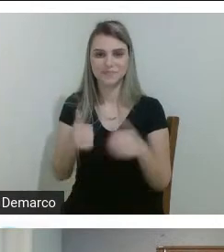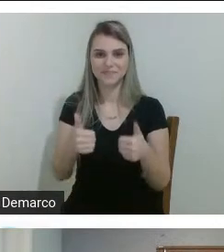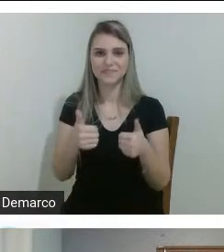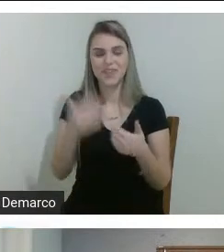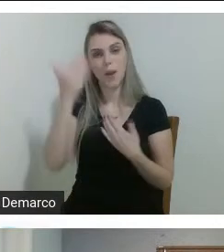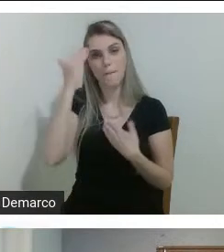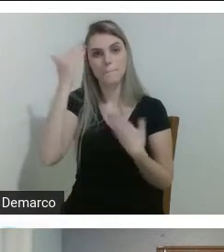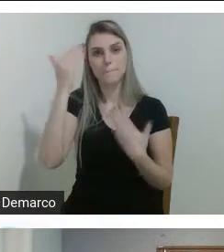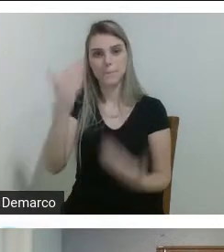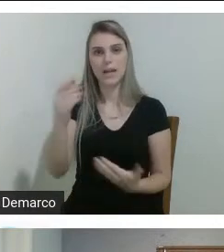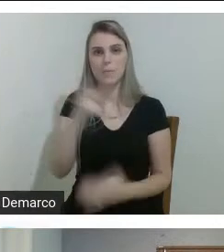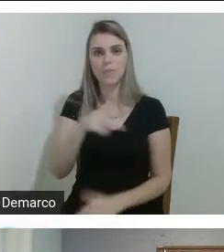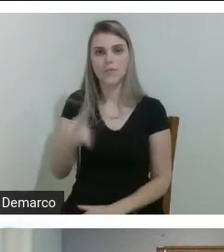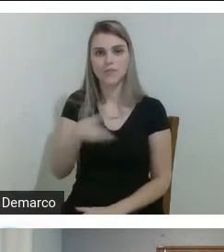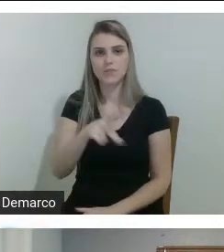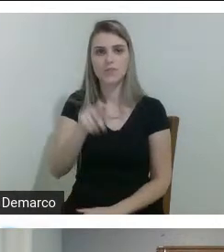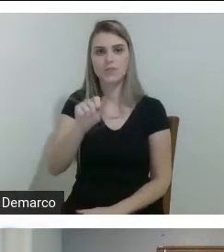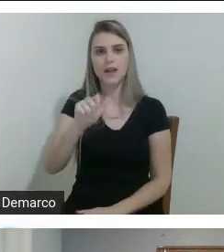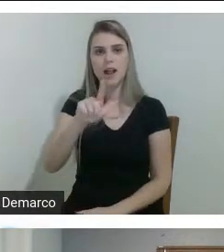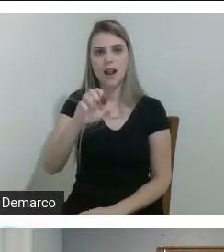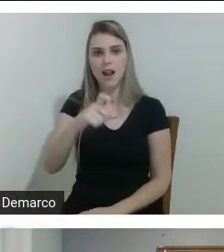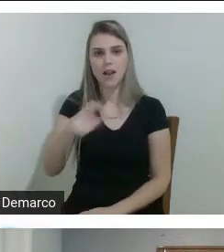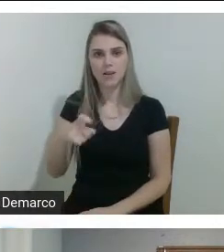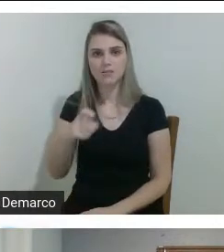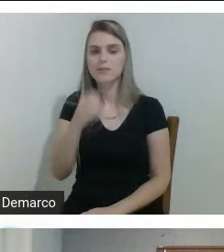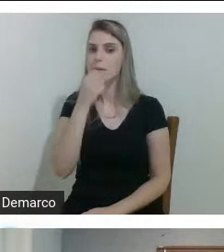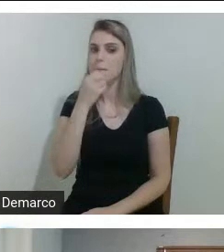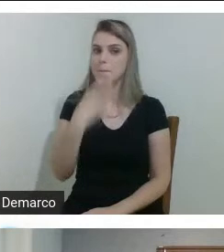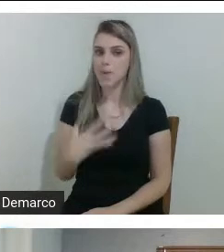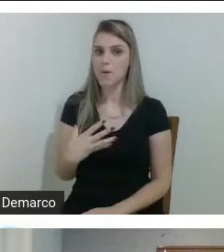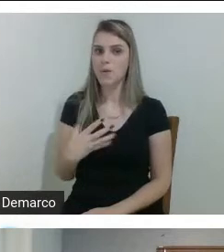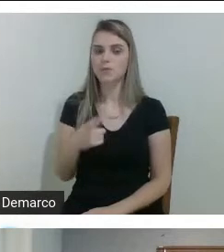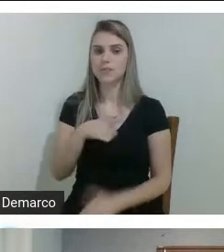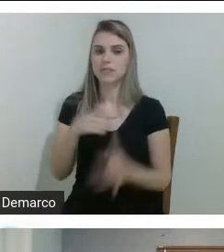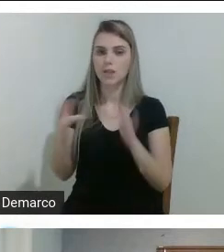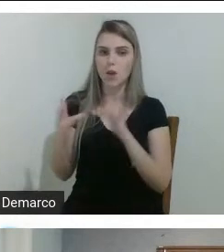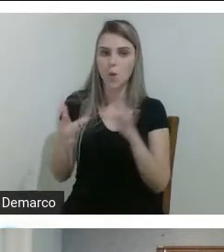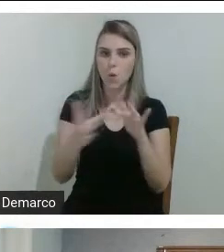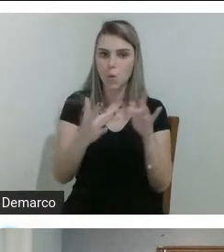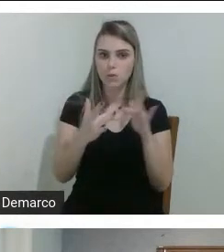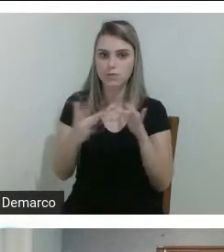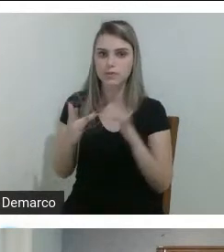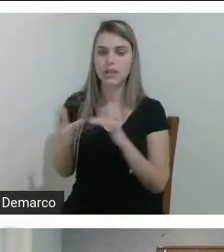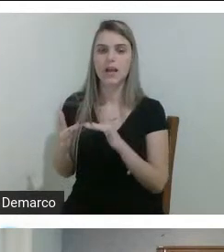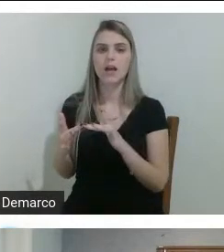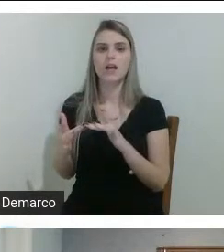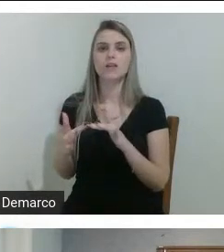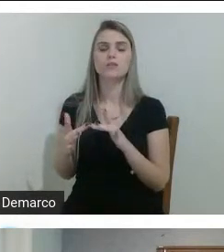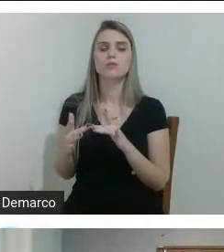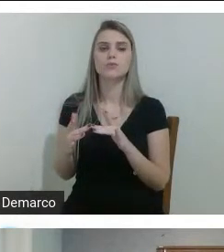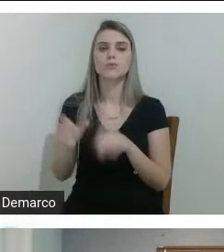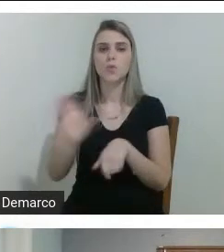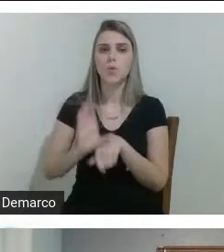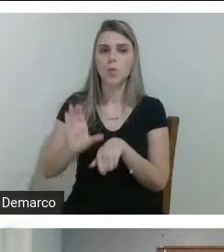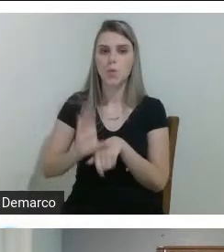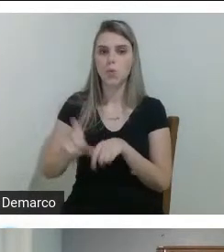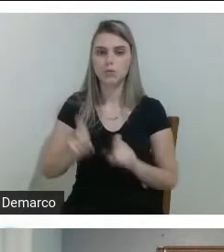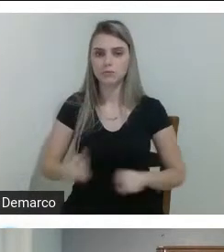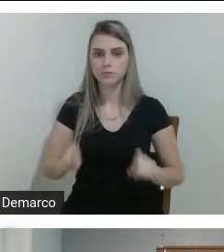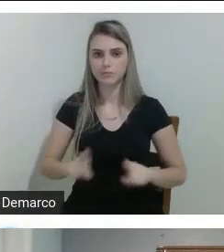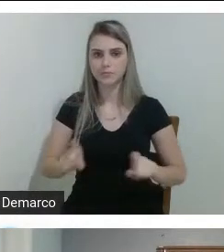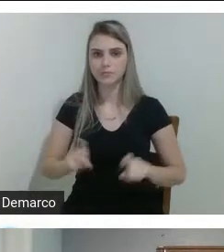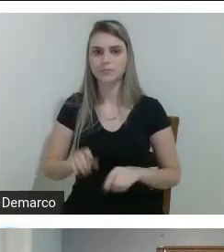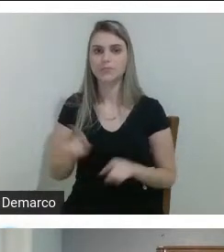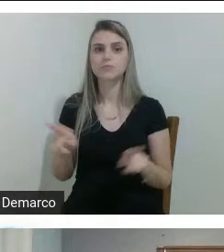Muito obrigada, professor Alex, muito bom, né, ter esse contato com o curso de